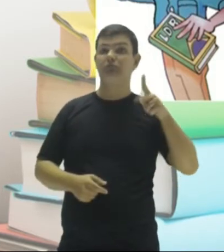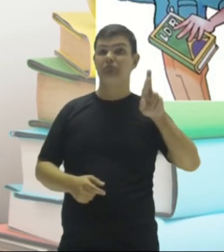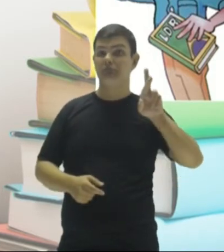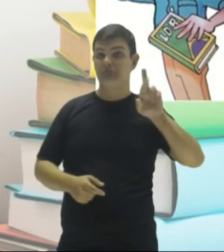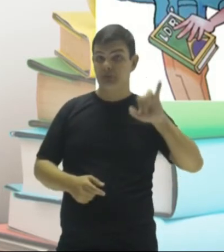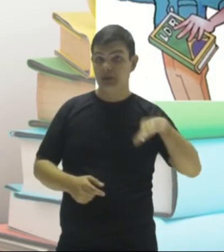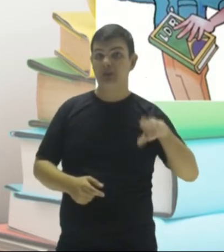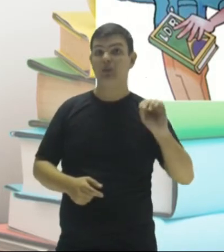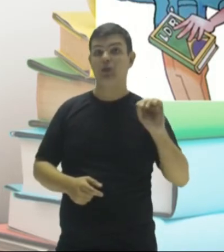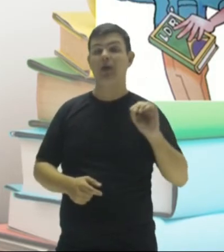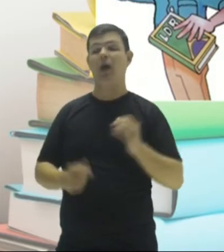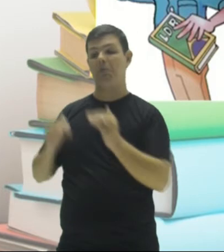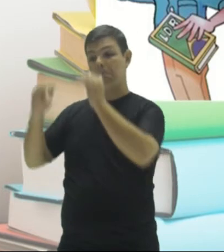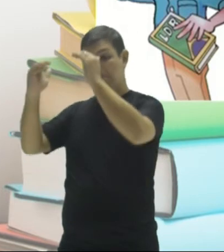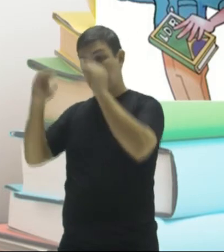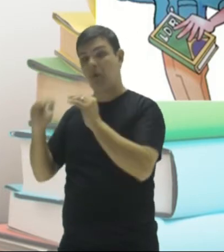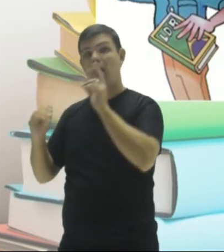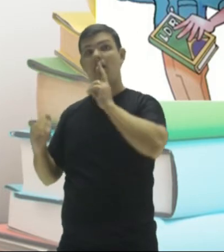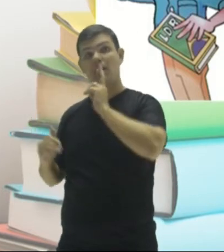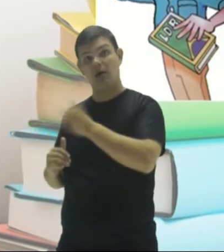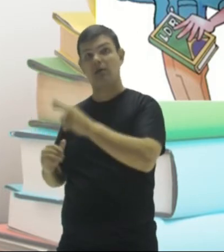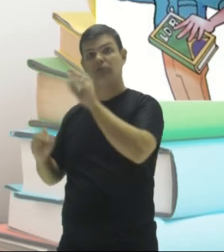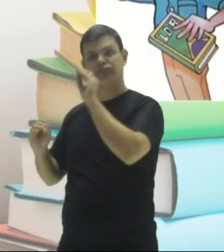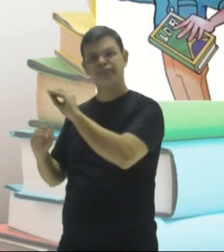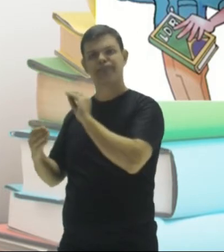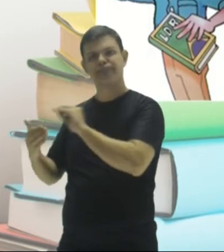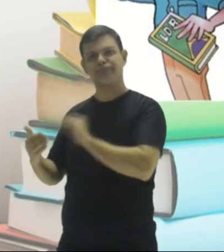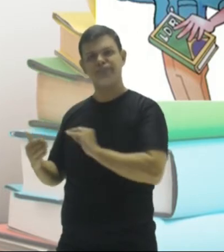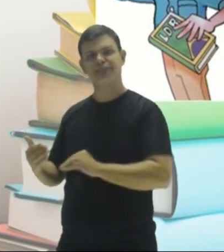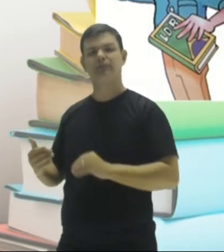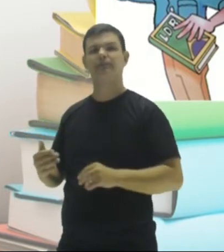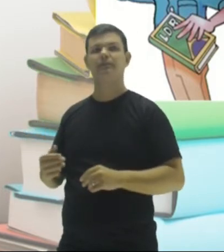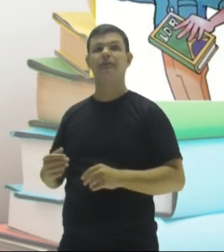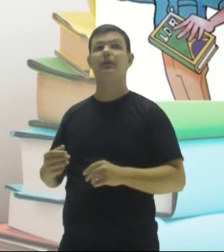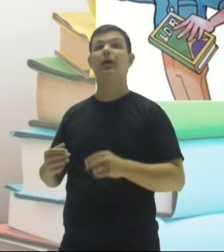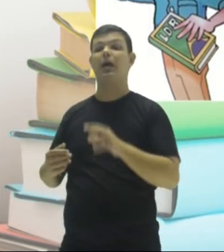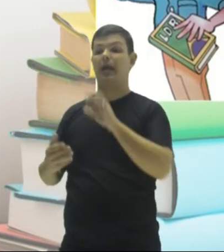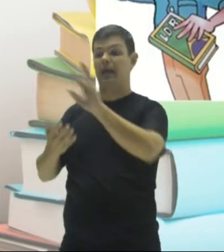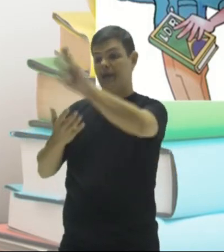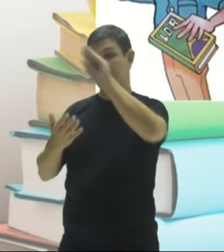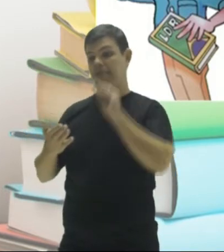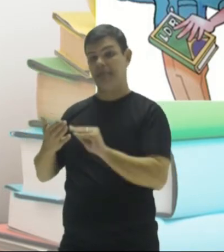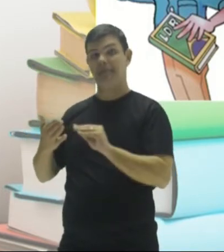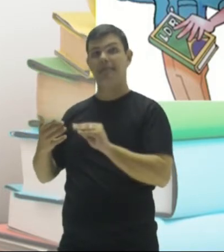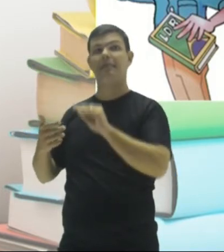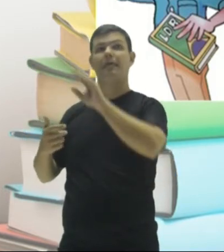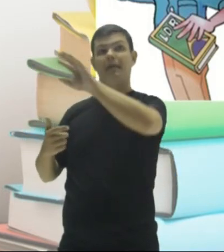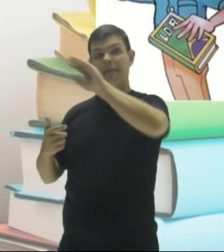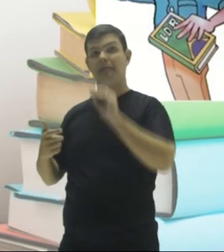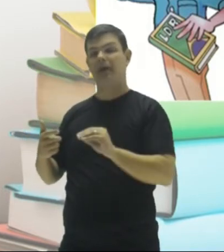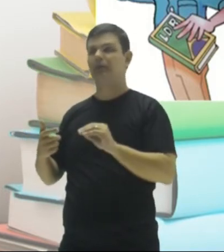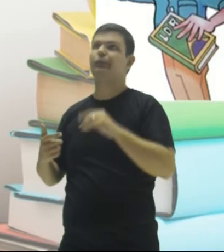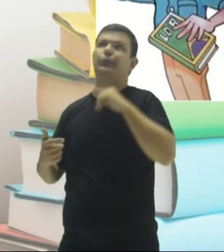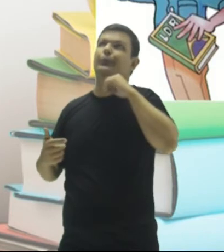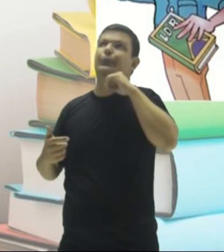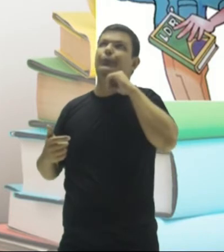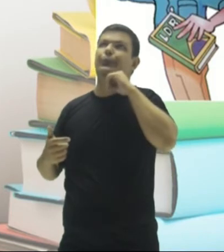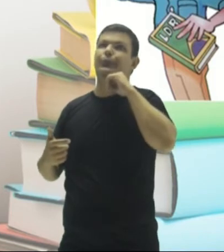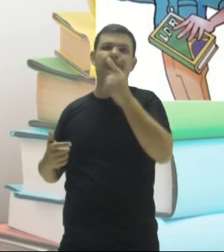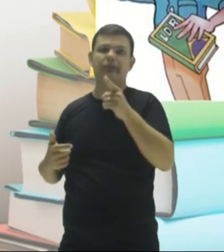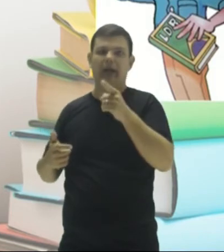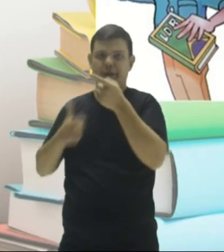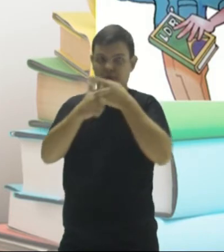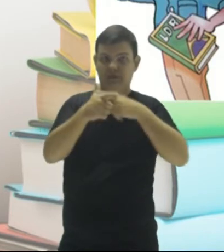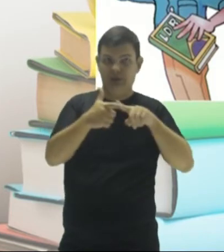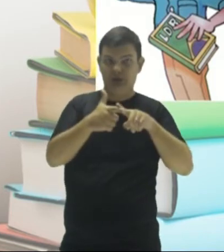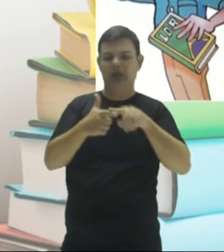coloque-se o resultado embaixo, bem aqui embaixo, de cada um deles. Repete-se o número que não for divisível pelo número